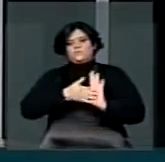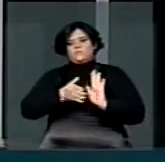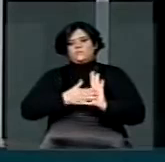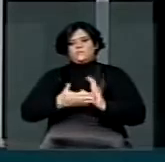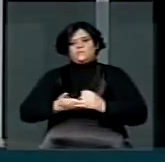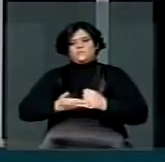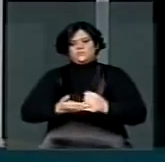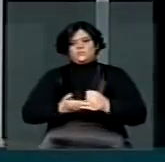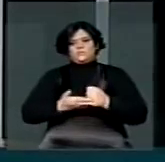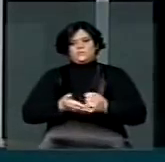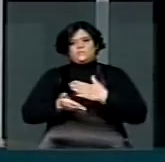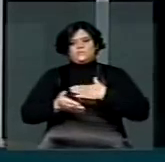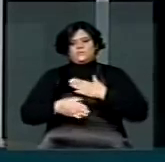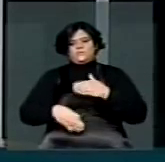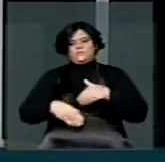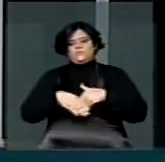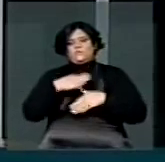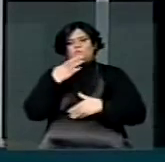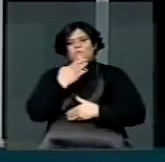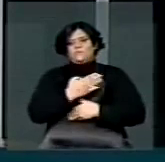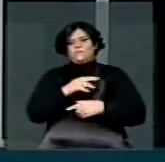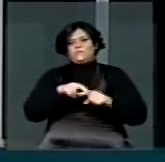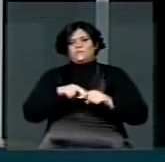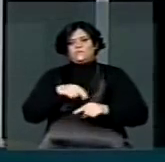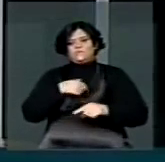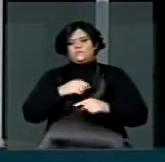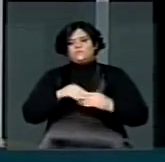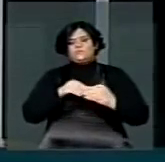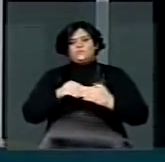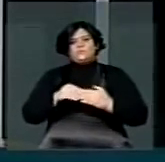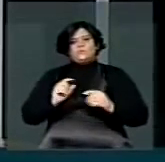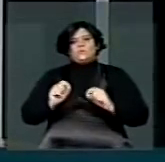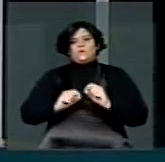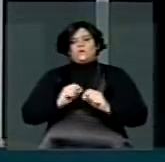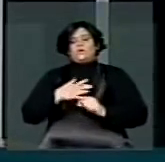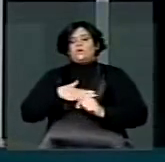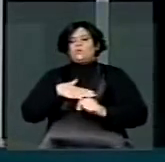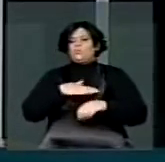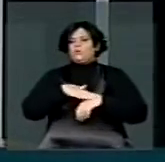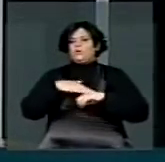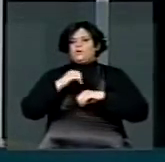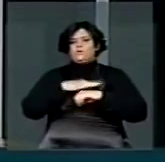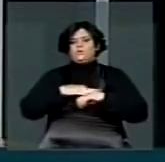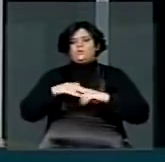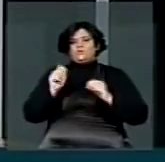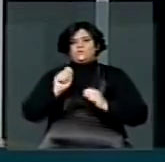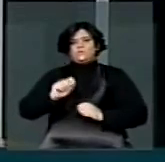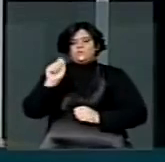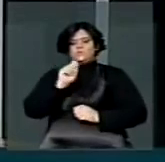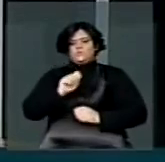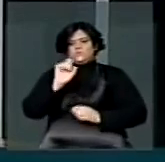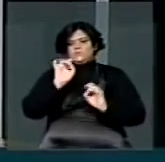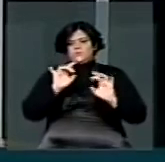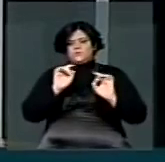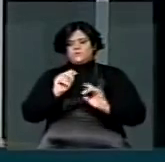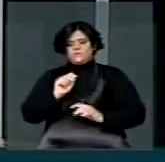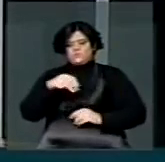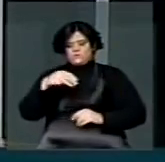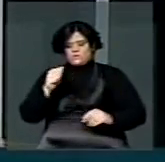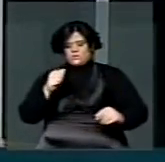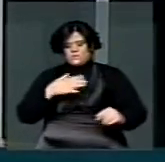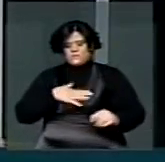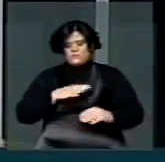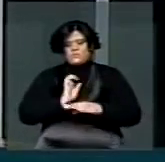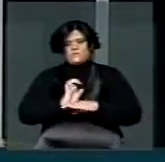Por fim, senhor presidente, tramito meu carinho às Associações de Amigos dos Autistas, especialmente à AMA do meu Estado, o Amapá.